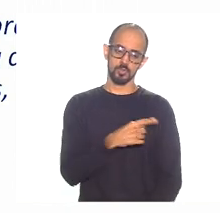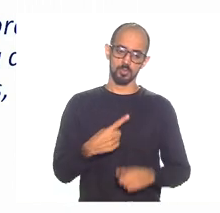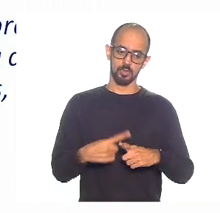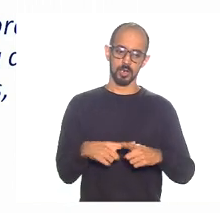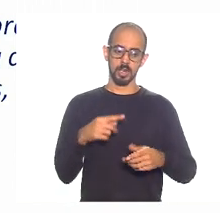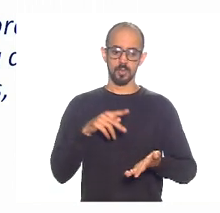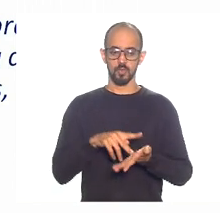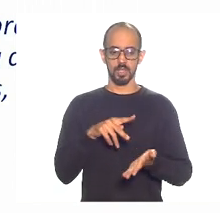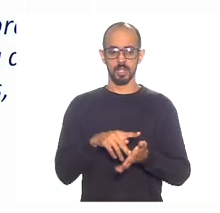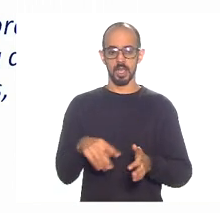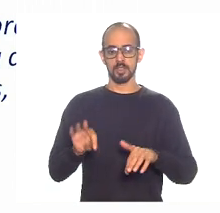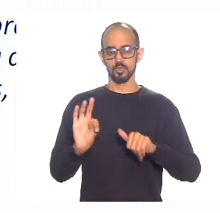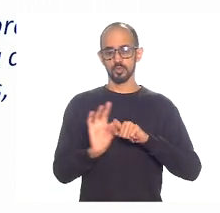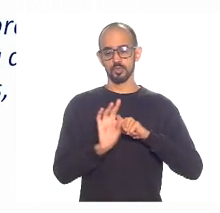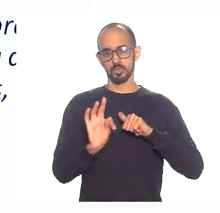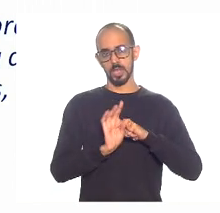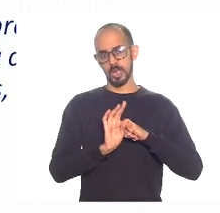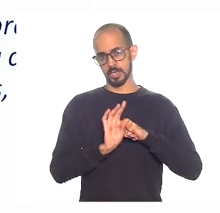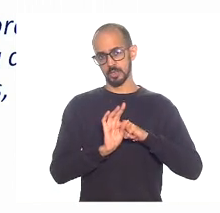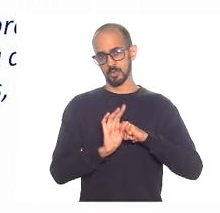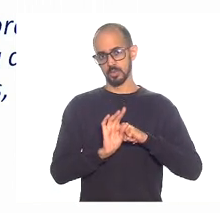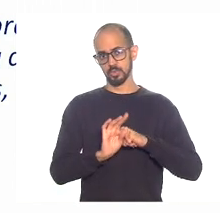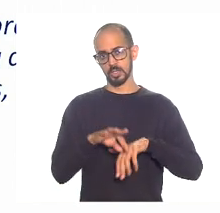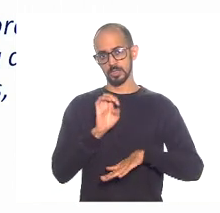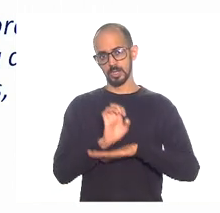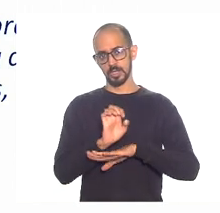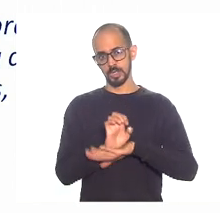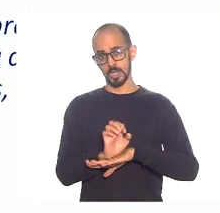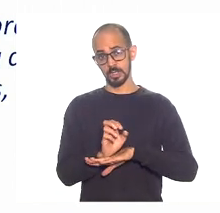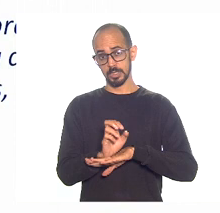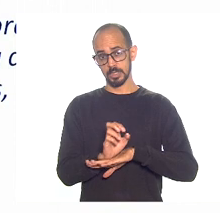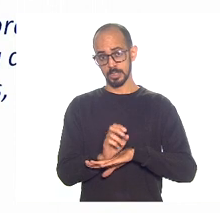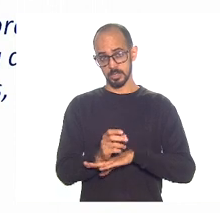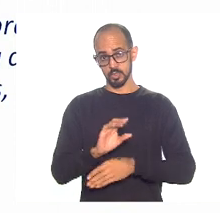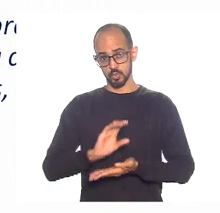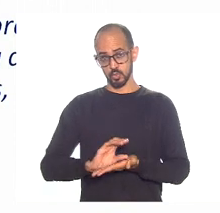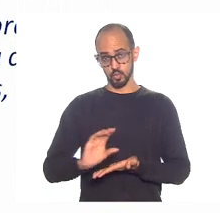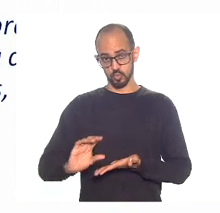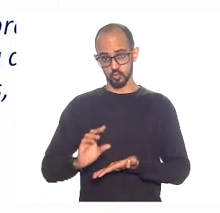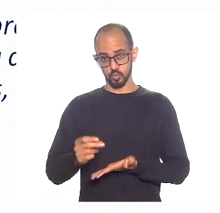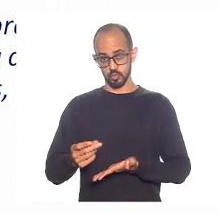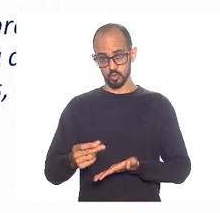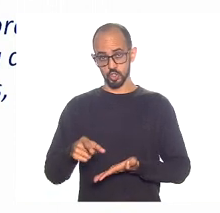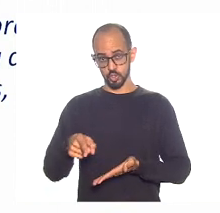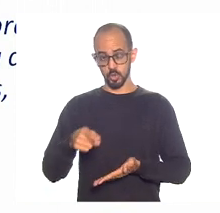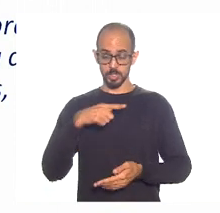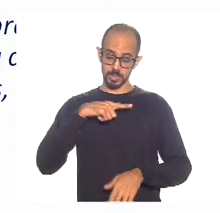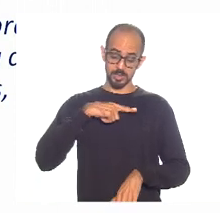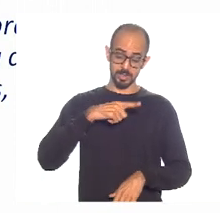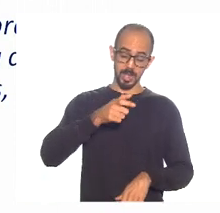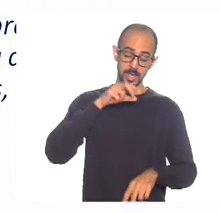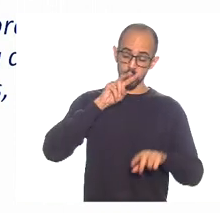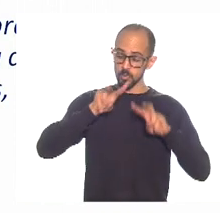do Norte Contra da União, da Secretaria do Tesouro, eles têm uma visão, às vezes, econômica,